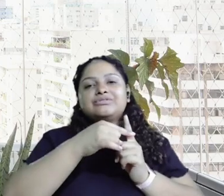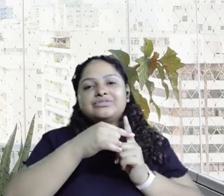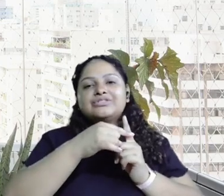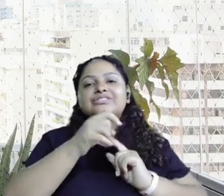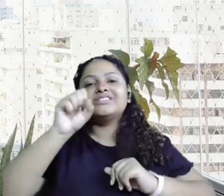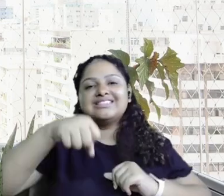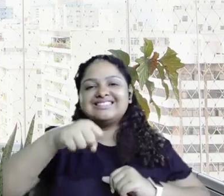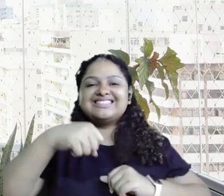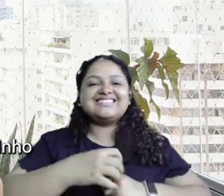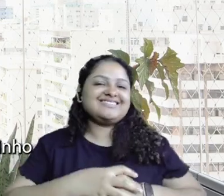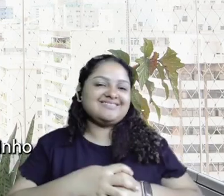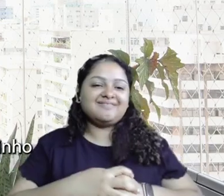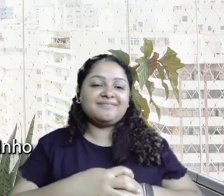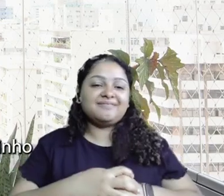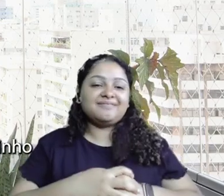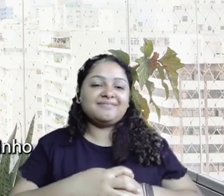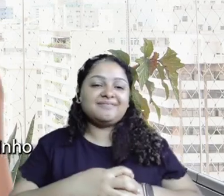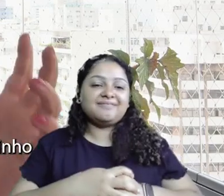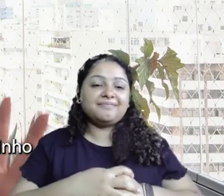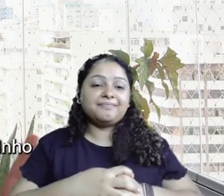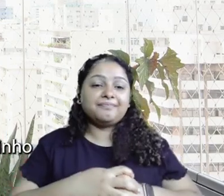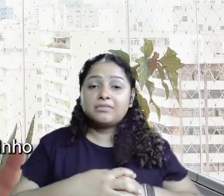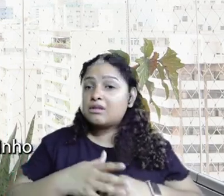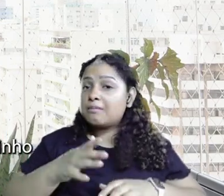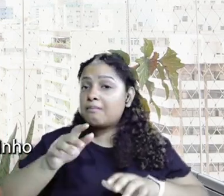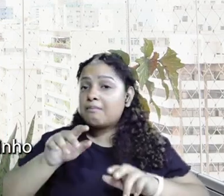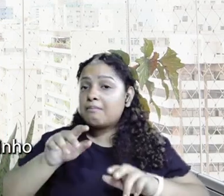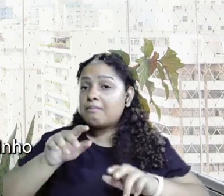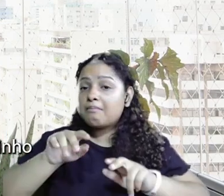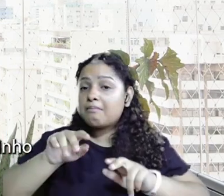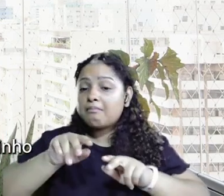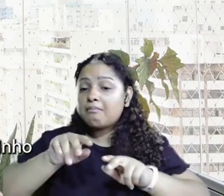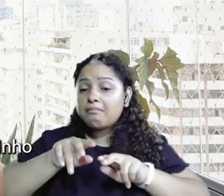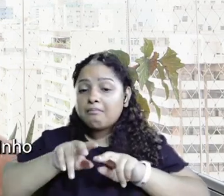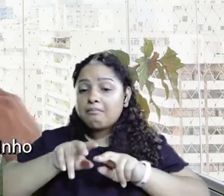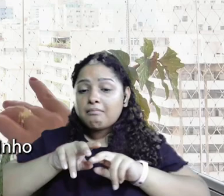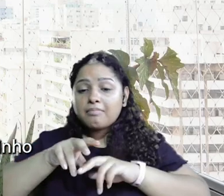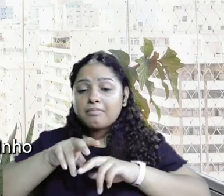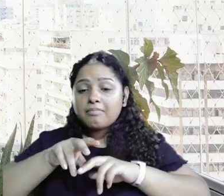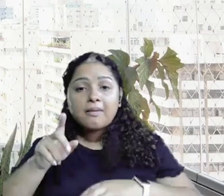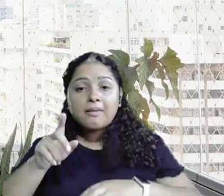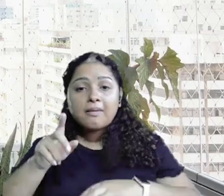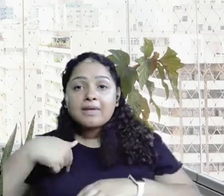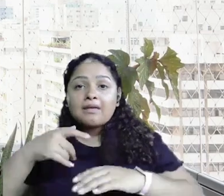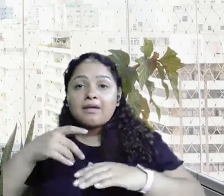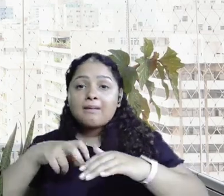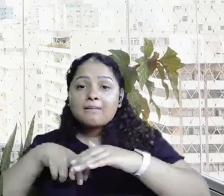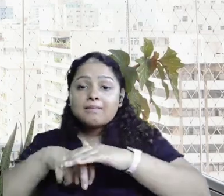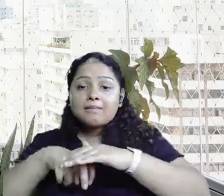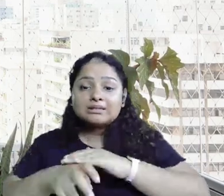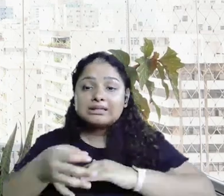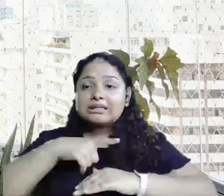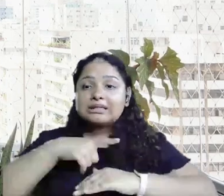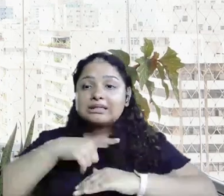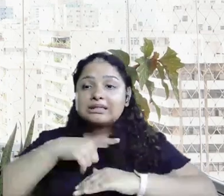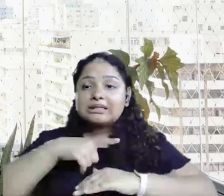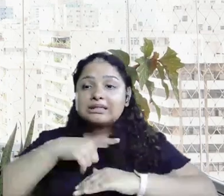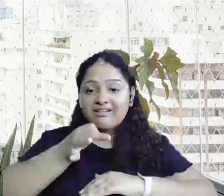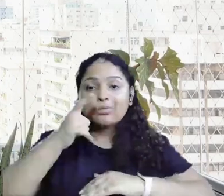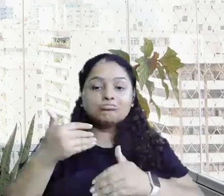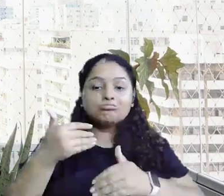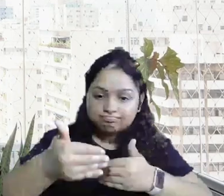positivo, então é dessa mesinha aqui com o cafezinho que ainda não tem um palmito que de fato eu faço a minha rotina